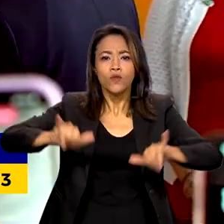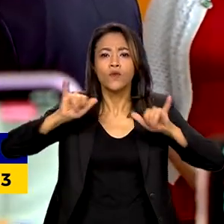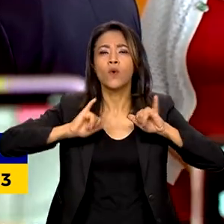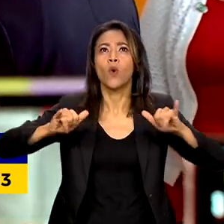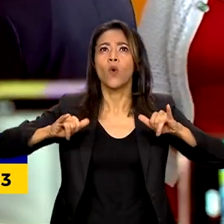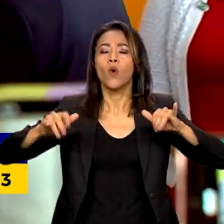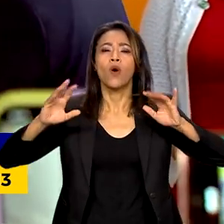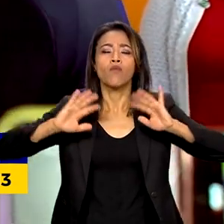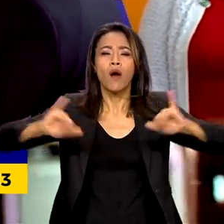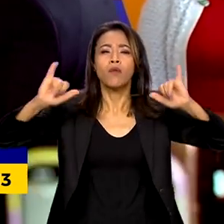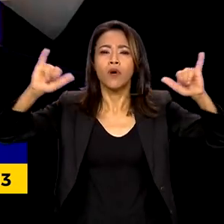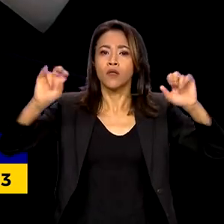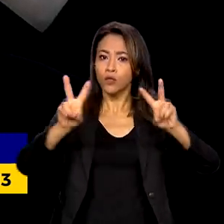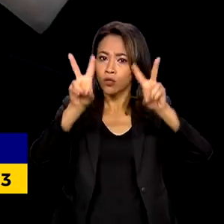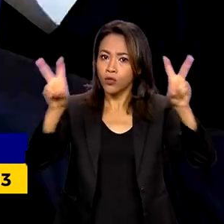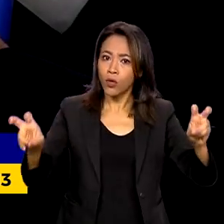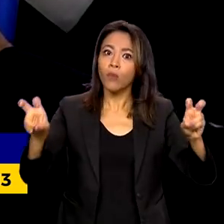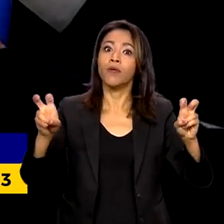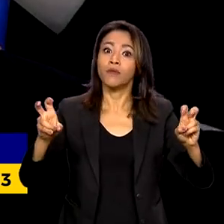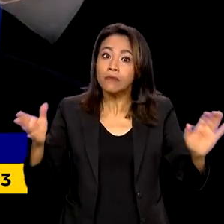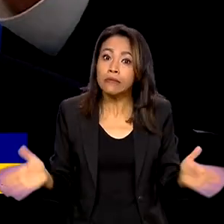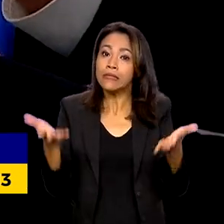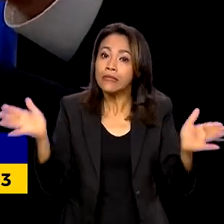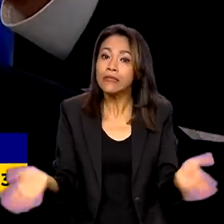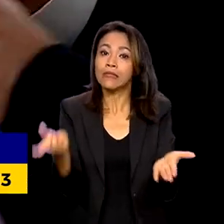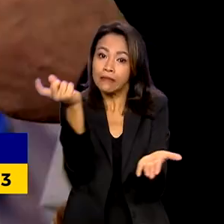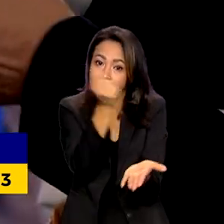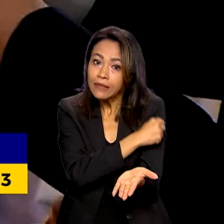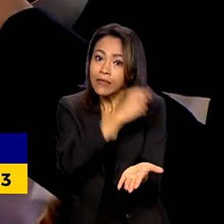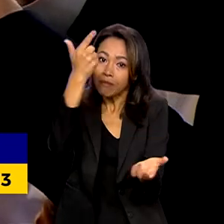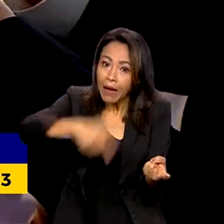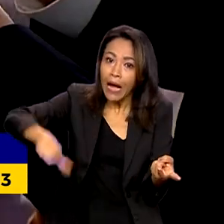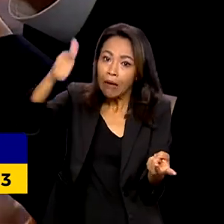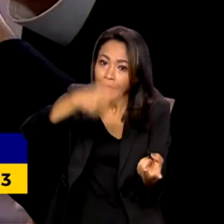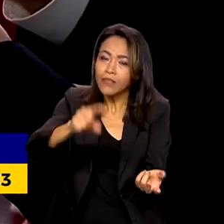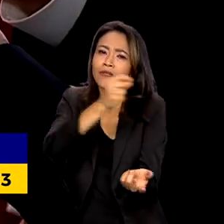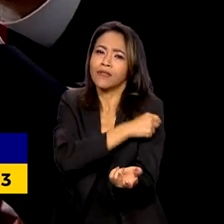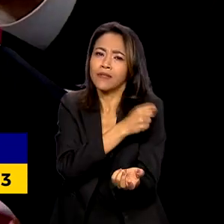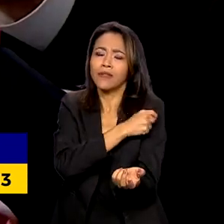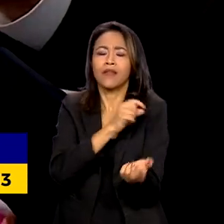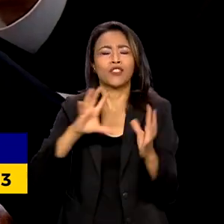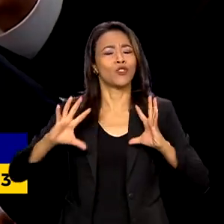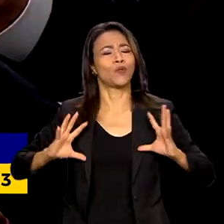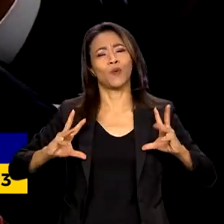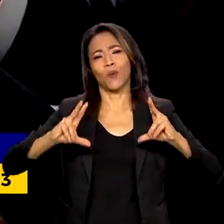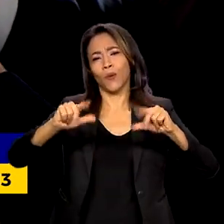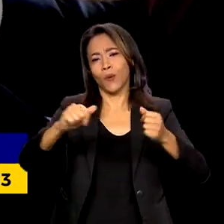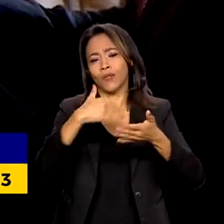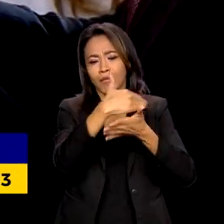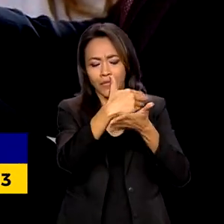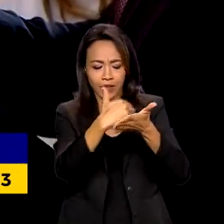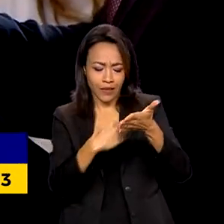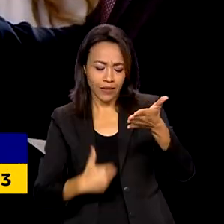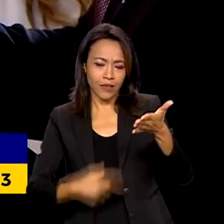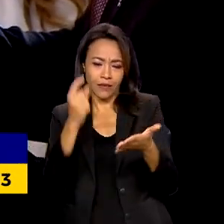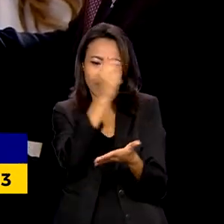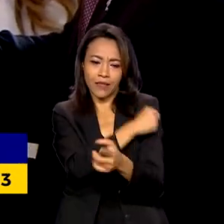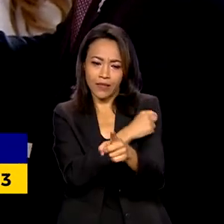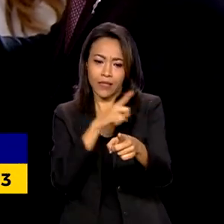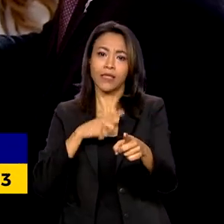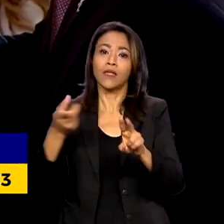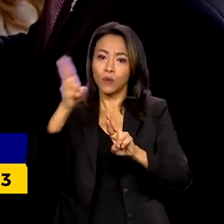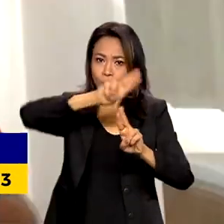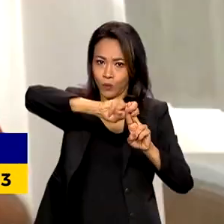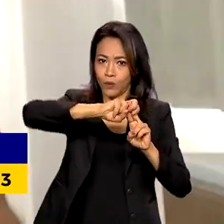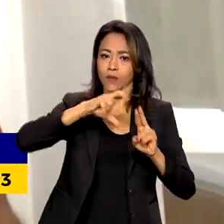pela vacinação para ampliar a cobertura de todas as vacinas disponíveis no Sistema Único de